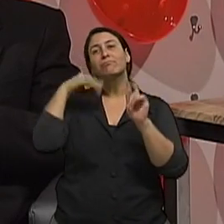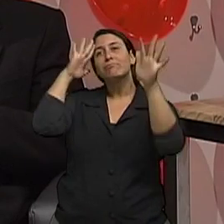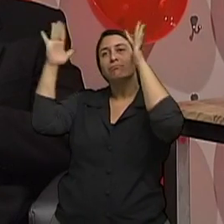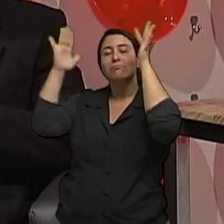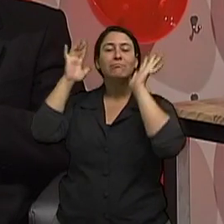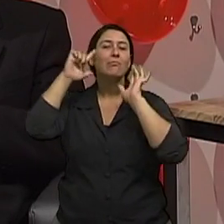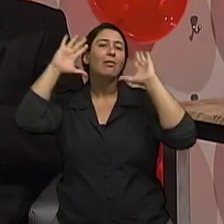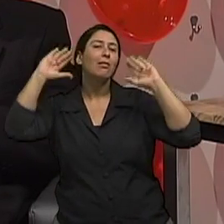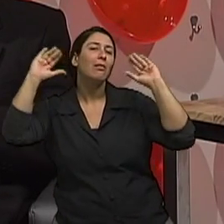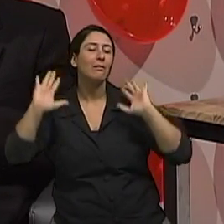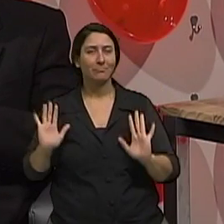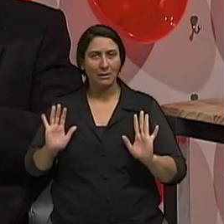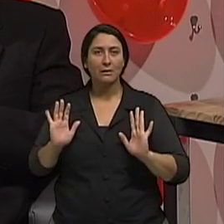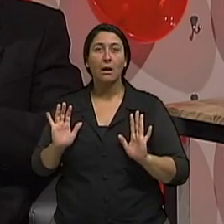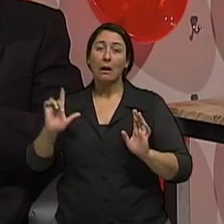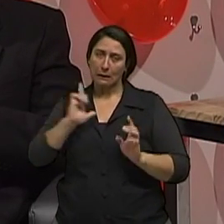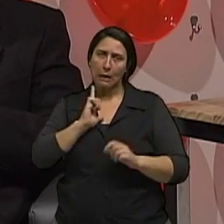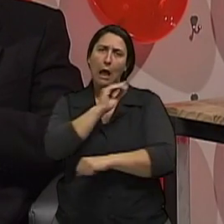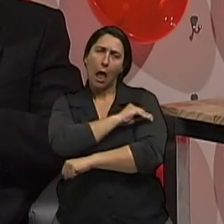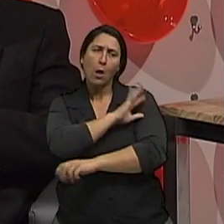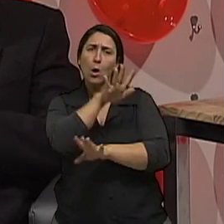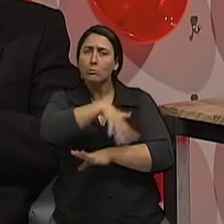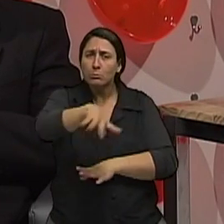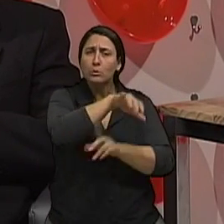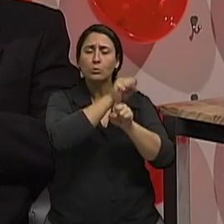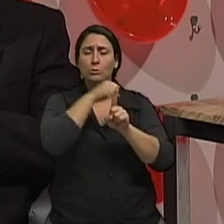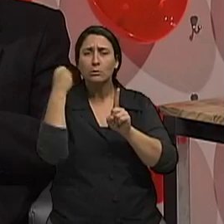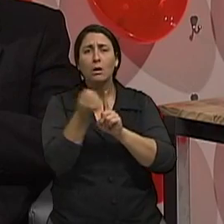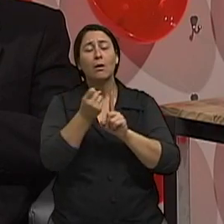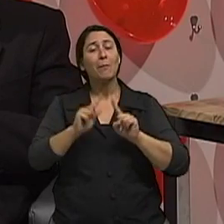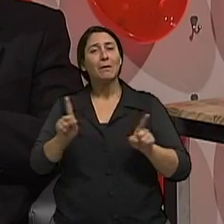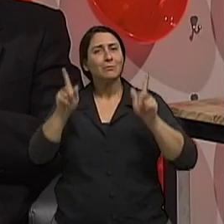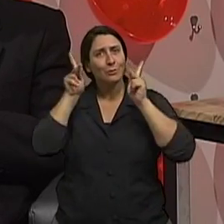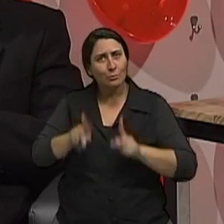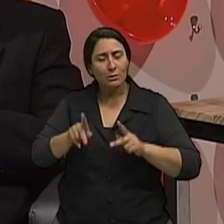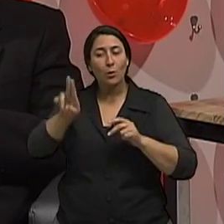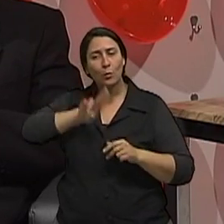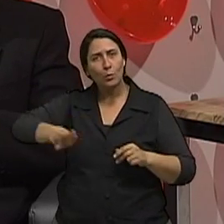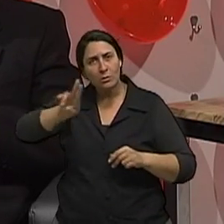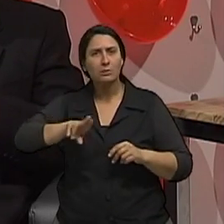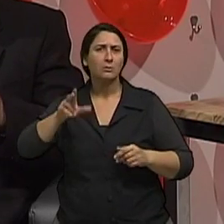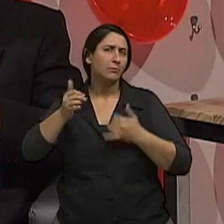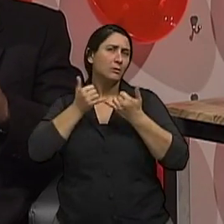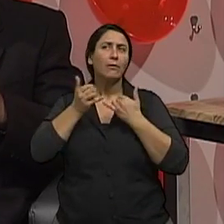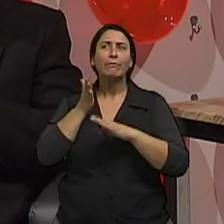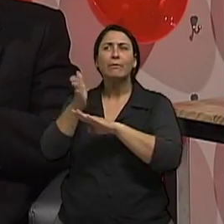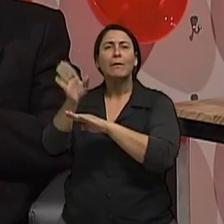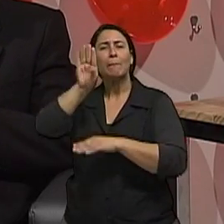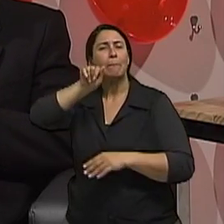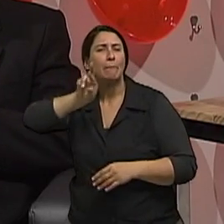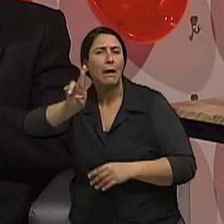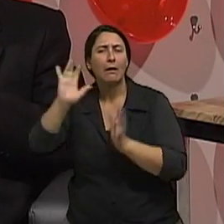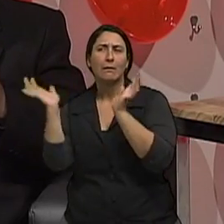ele tem essa função mais social, tá. O indivíduo que usa ele sistematicamente sozinho, ou então nos bares com os amigos, né,